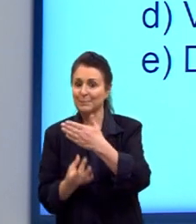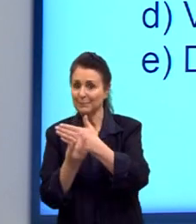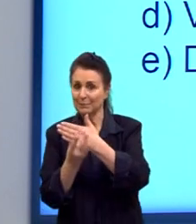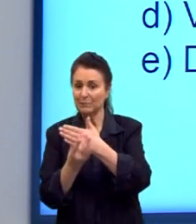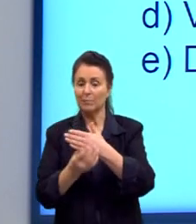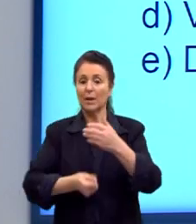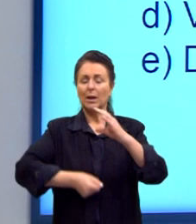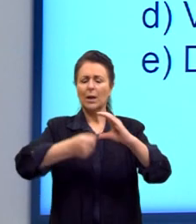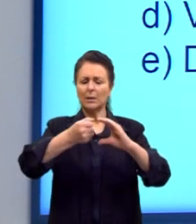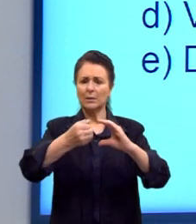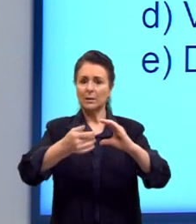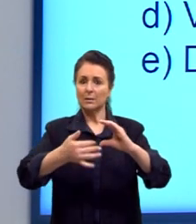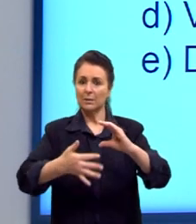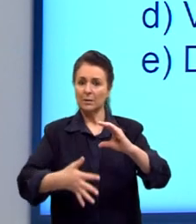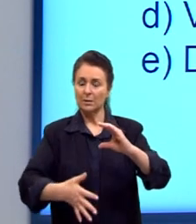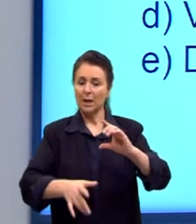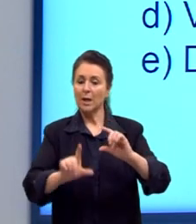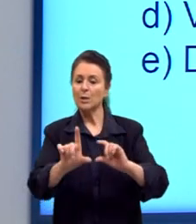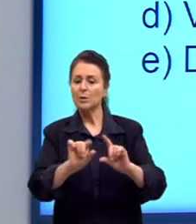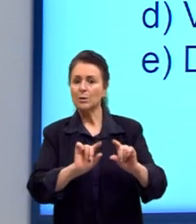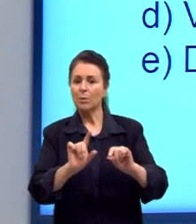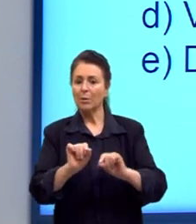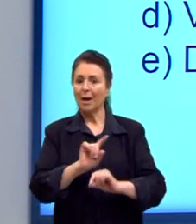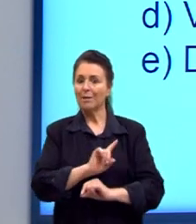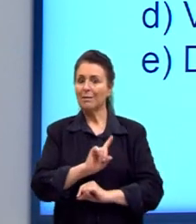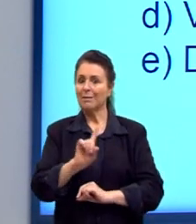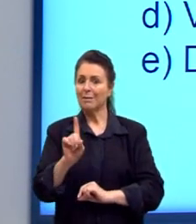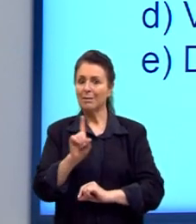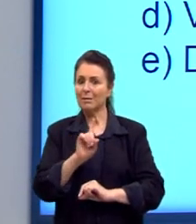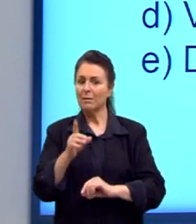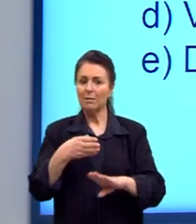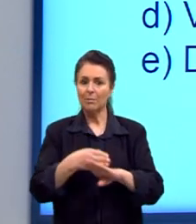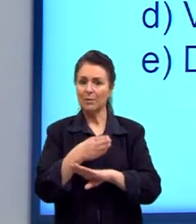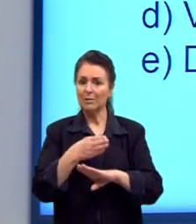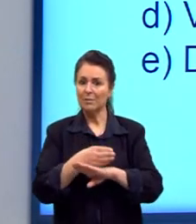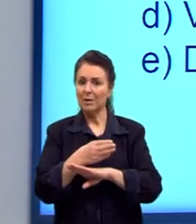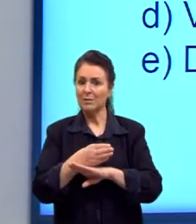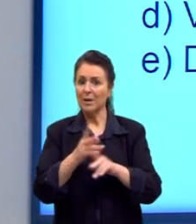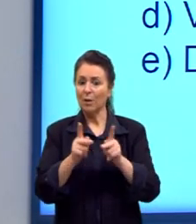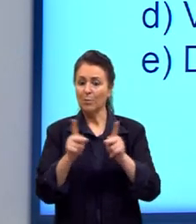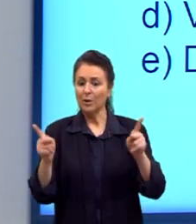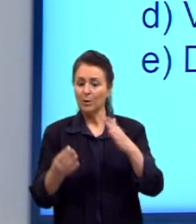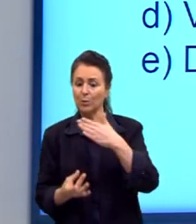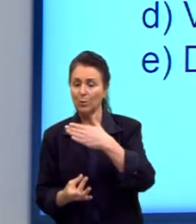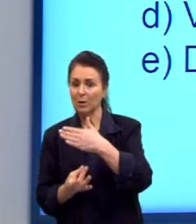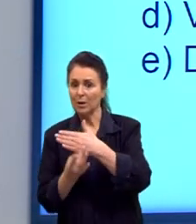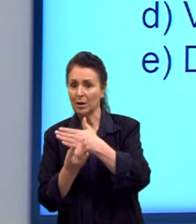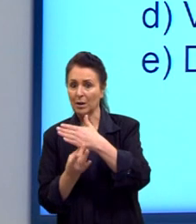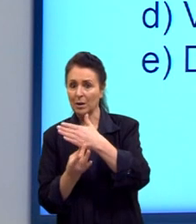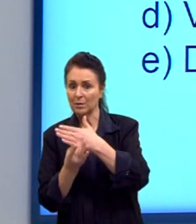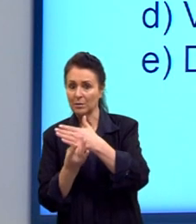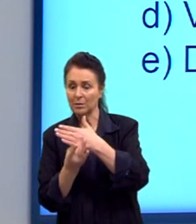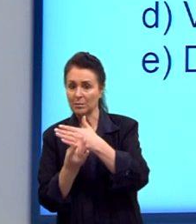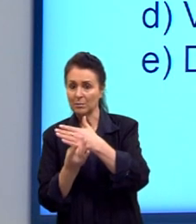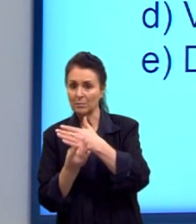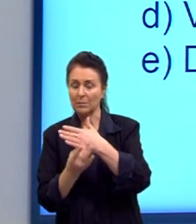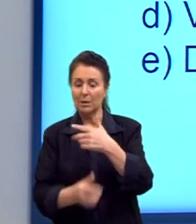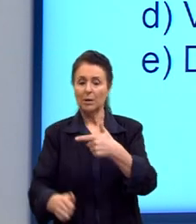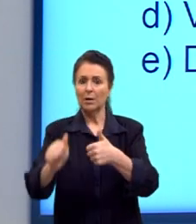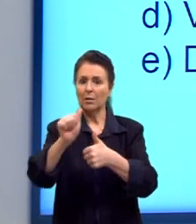abaixo, assinale a que não pertence ao realismo. Então, nós temos aqui a questão A,